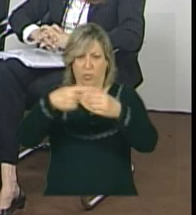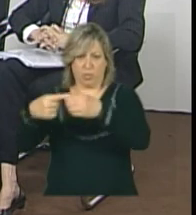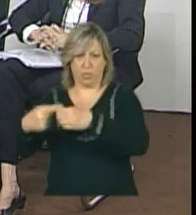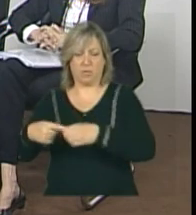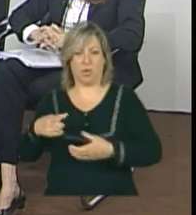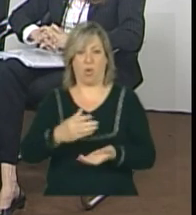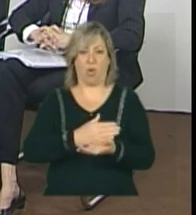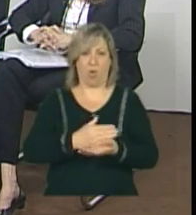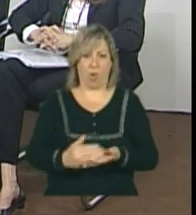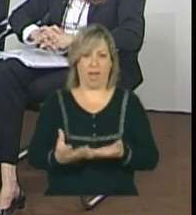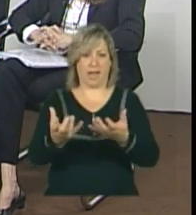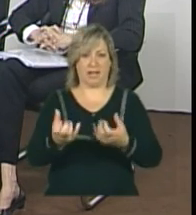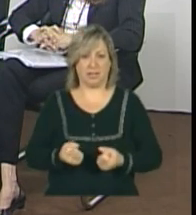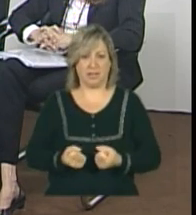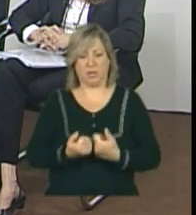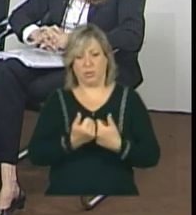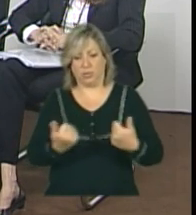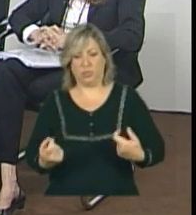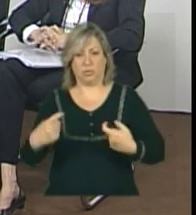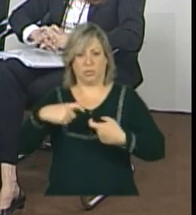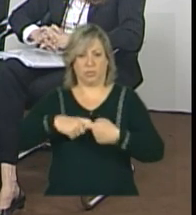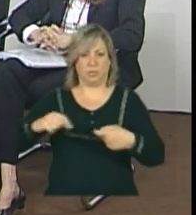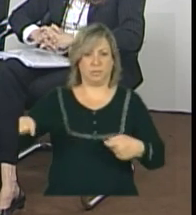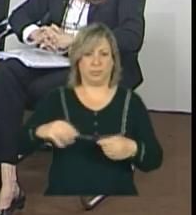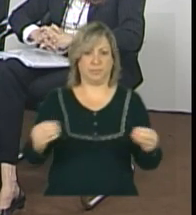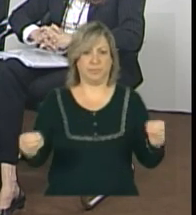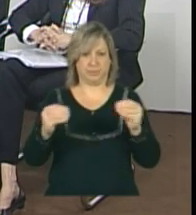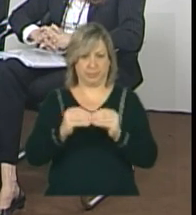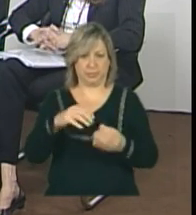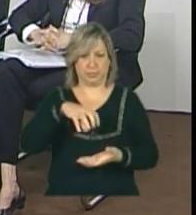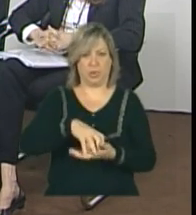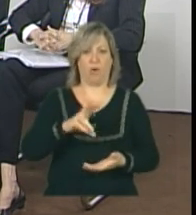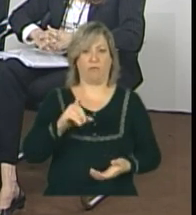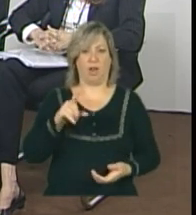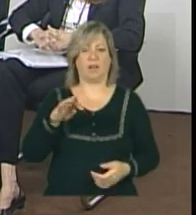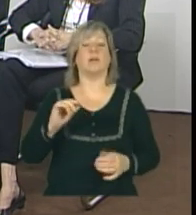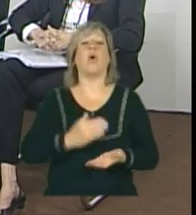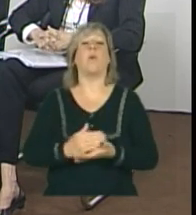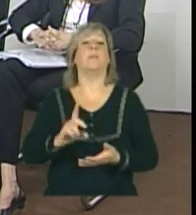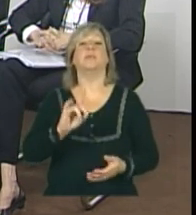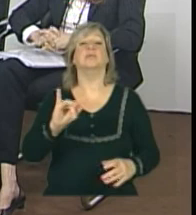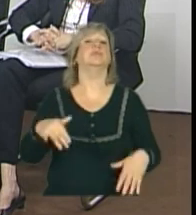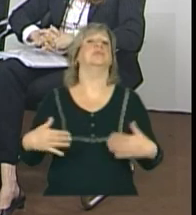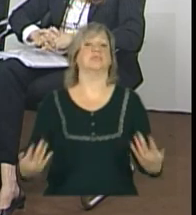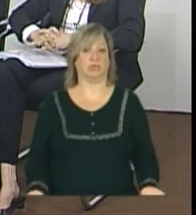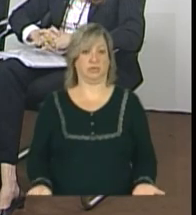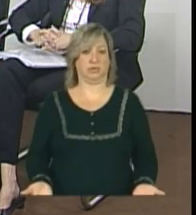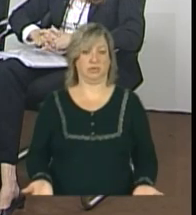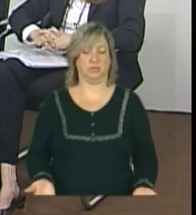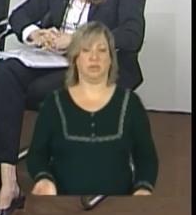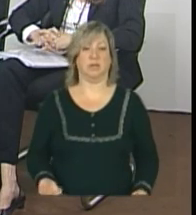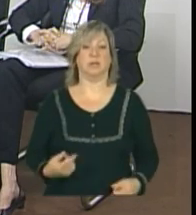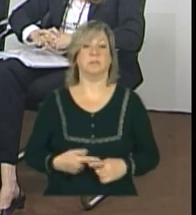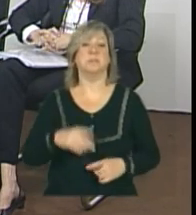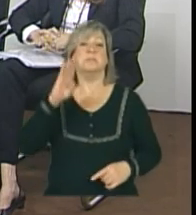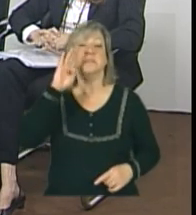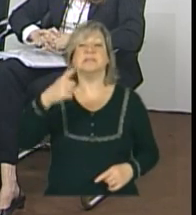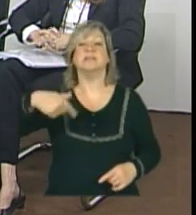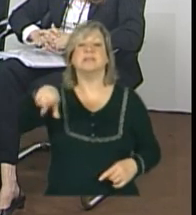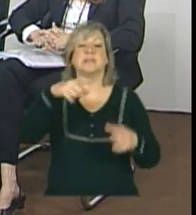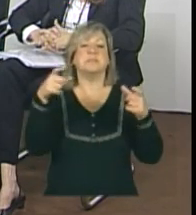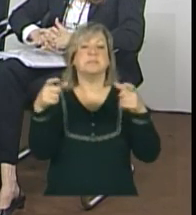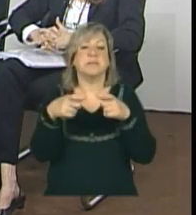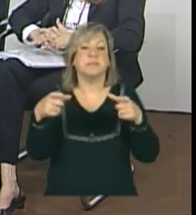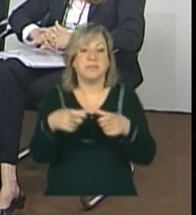o cofinanciamento da equipe volante a partir de quando? Principalmente para os que são de pequeno porte.